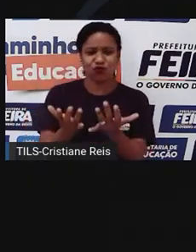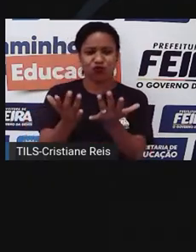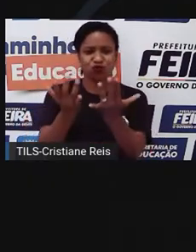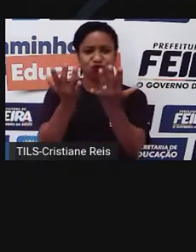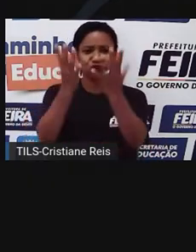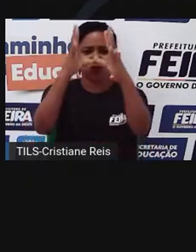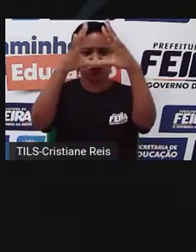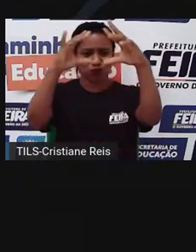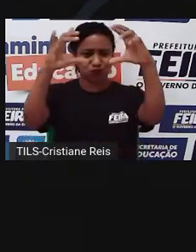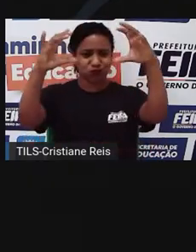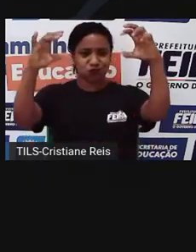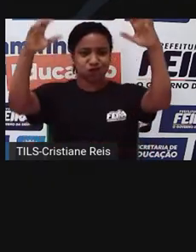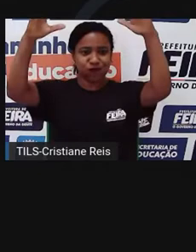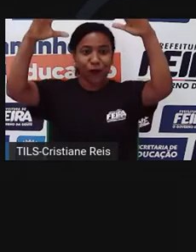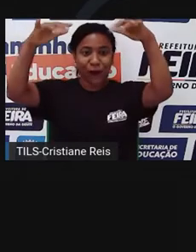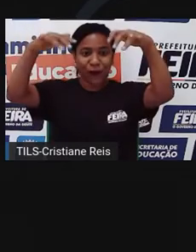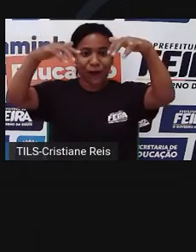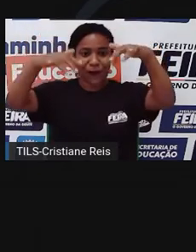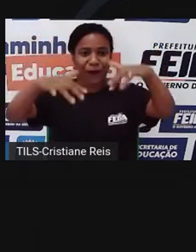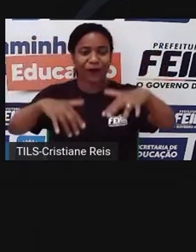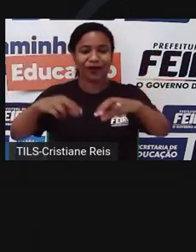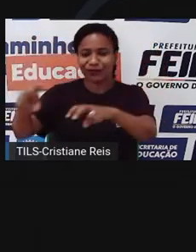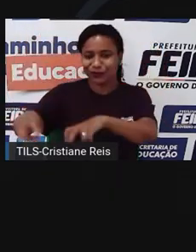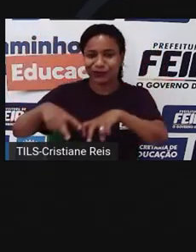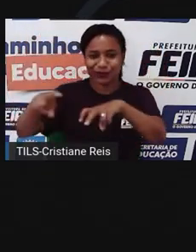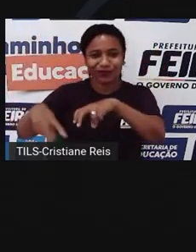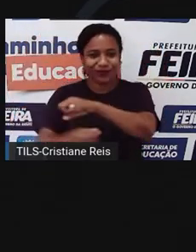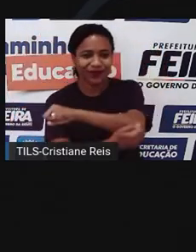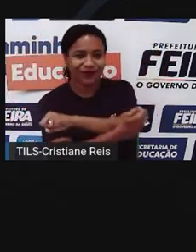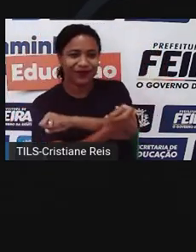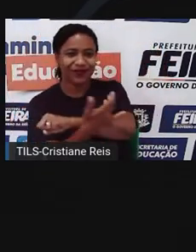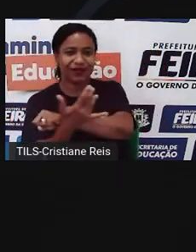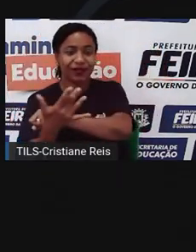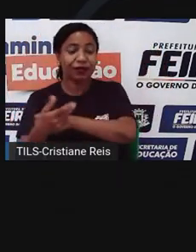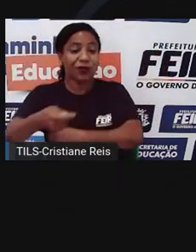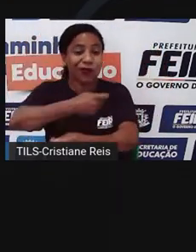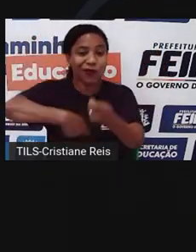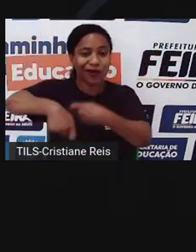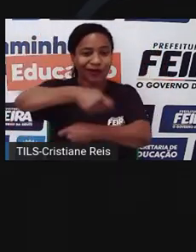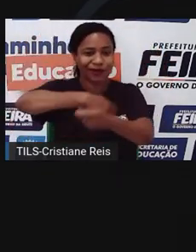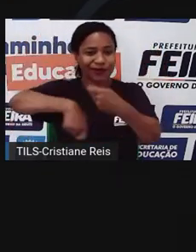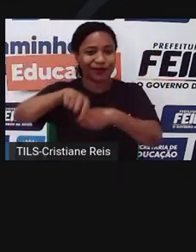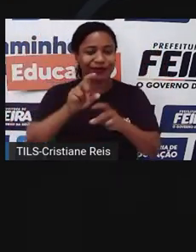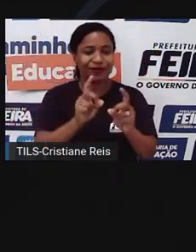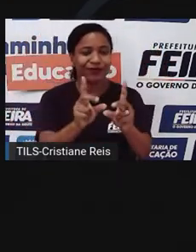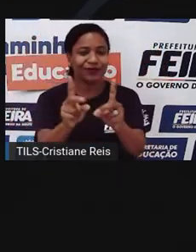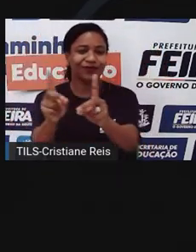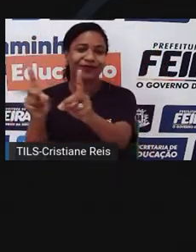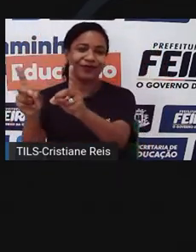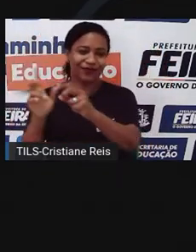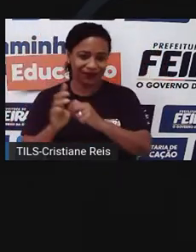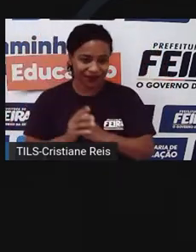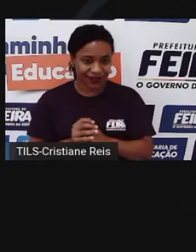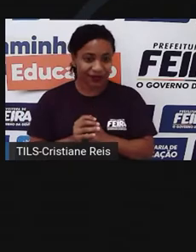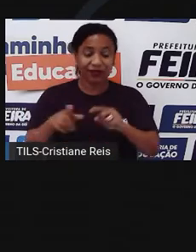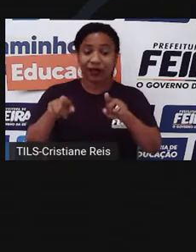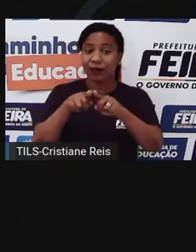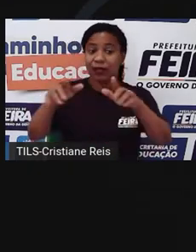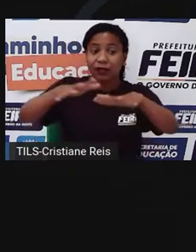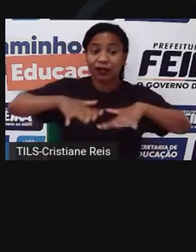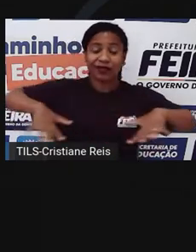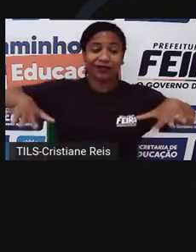Brasil Central, irriga muito do sul do país e, por causa da enorme convecção que ocorre na região tropical,